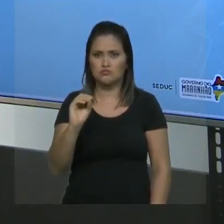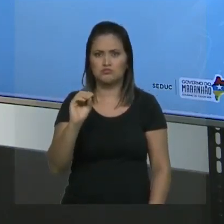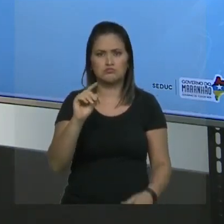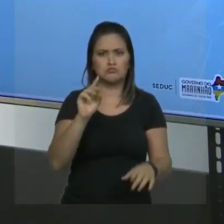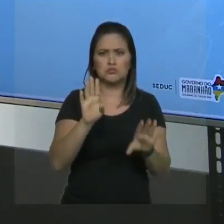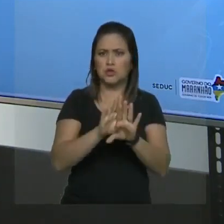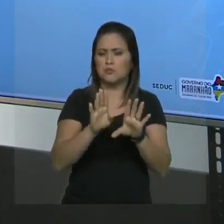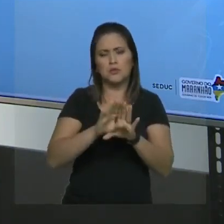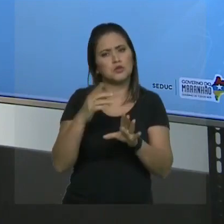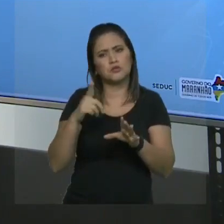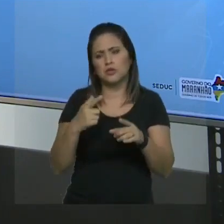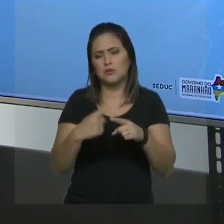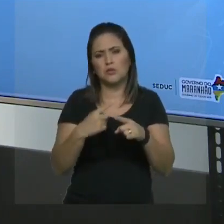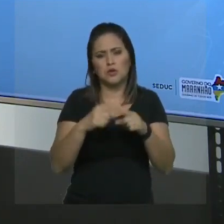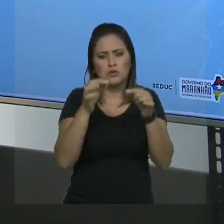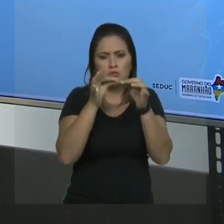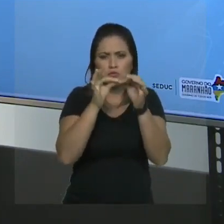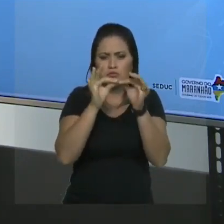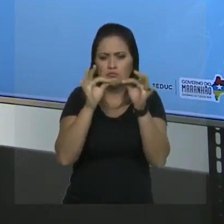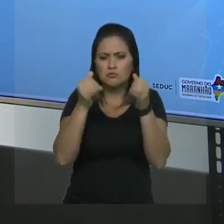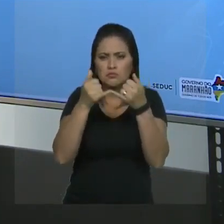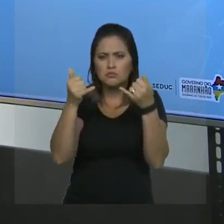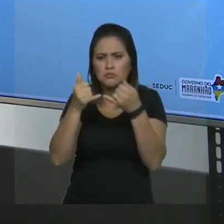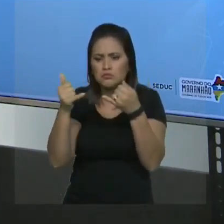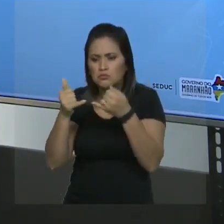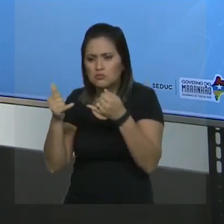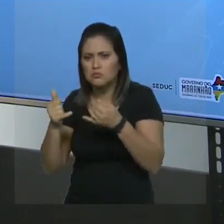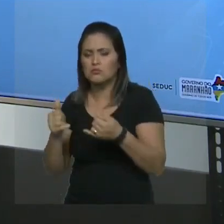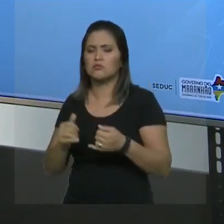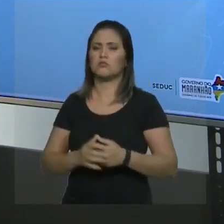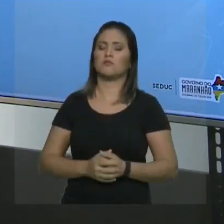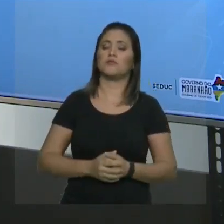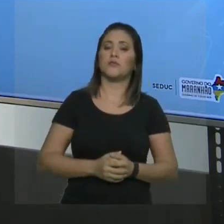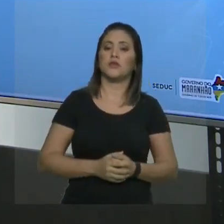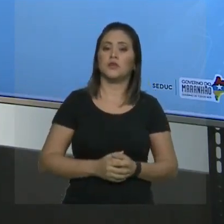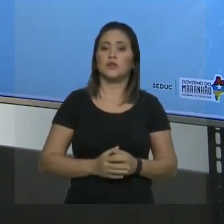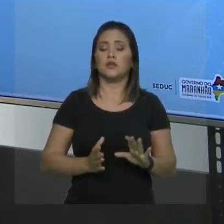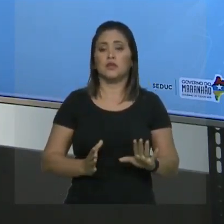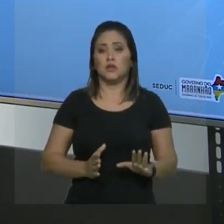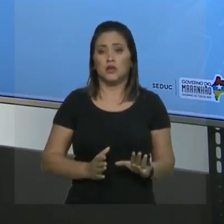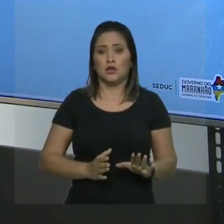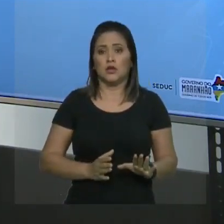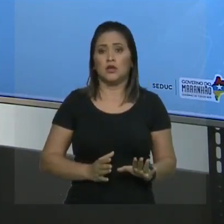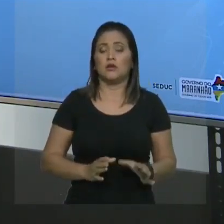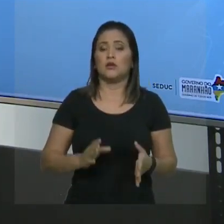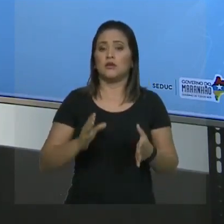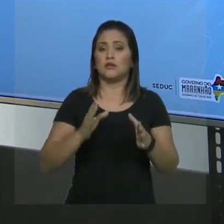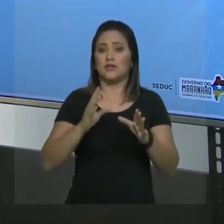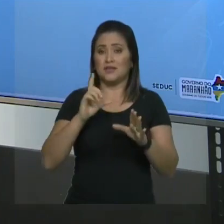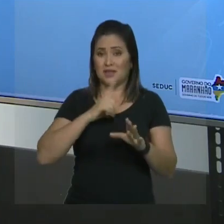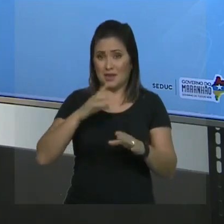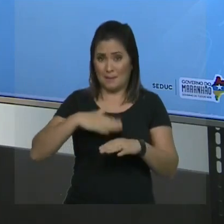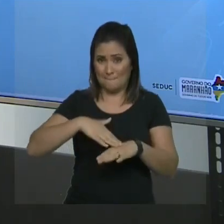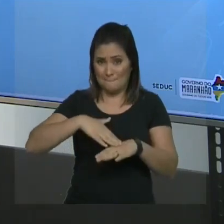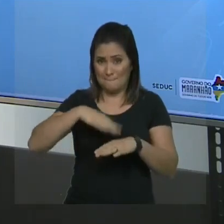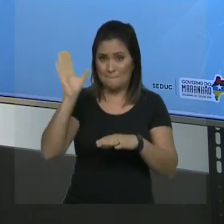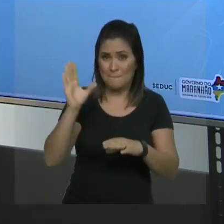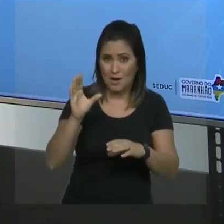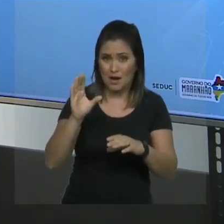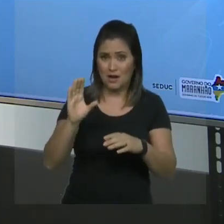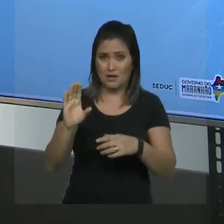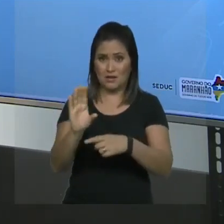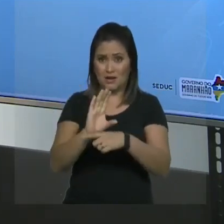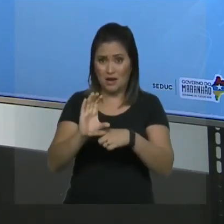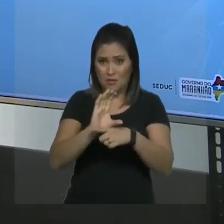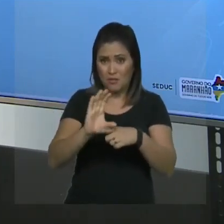perceber, os radicais metil e etil estão mais para a direita da cadeia. Então, a nossa numeração deve começar da direita para a esquerda.